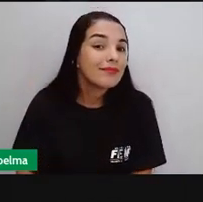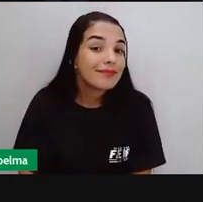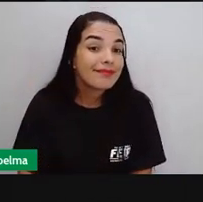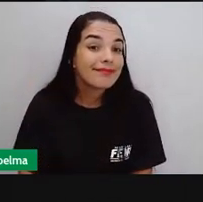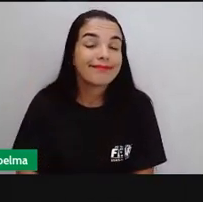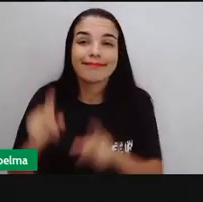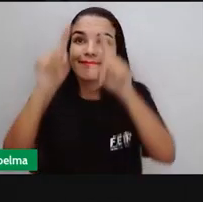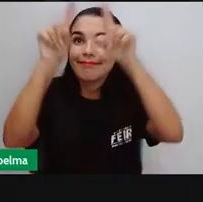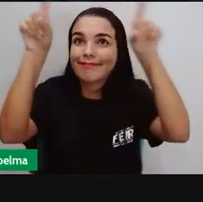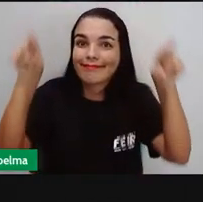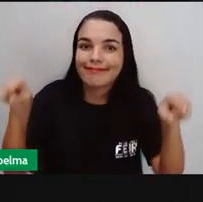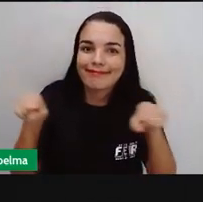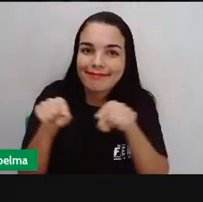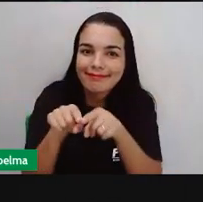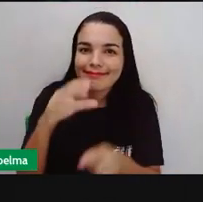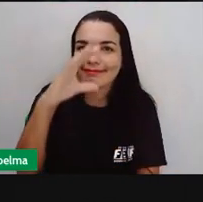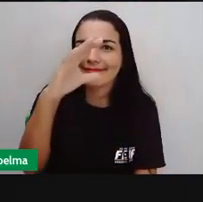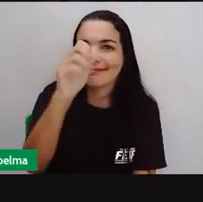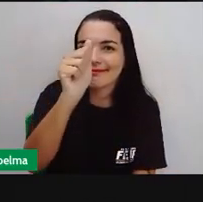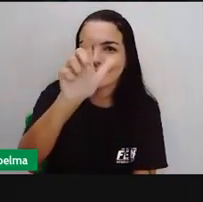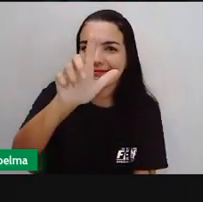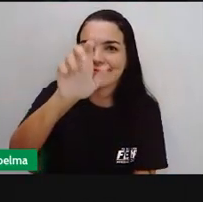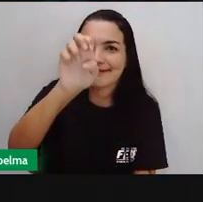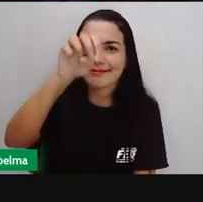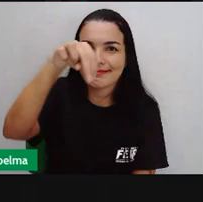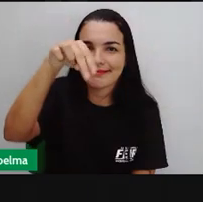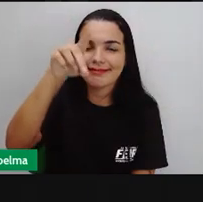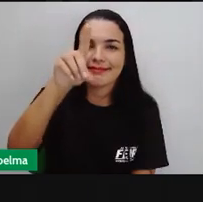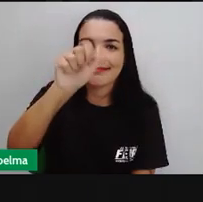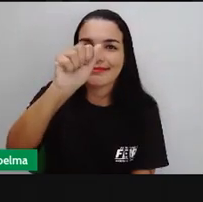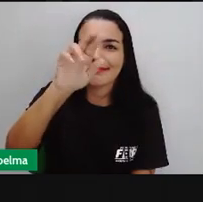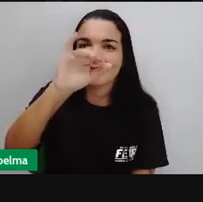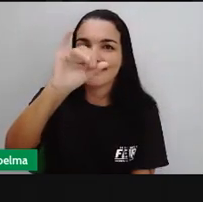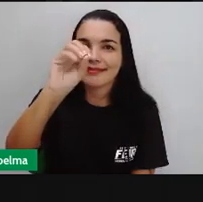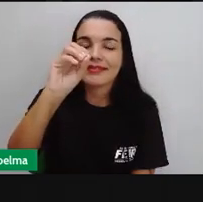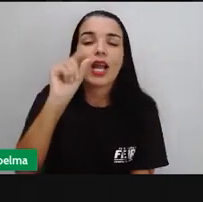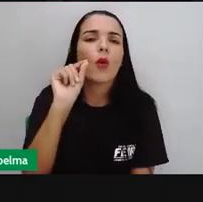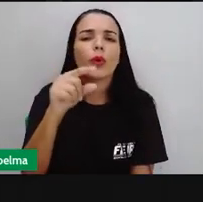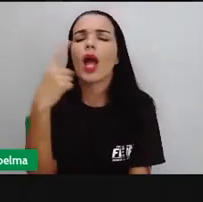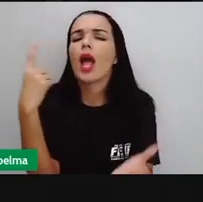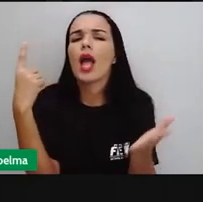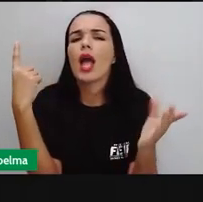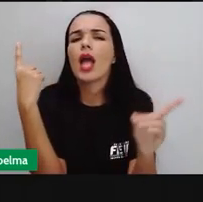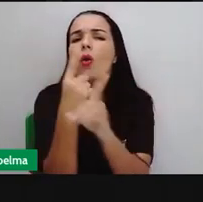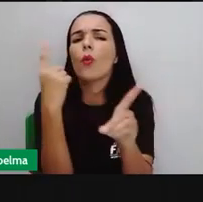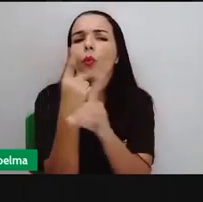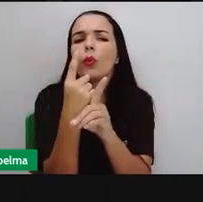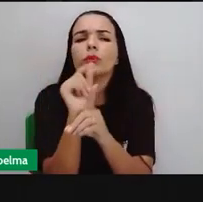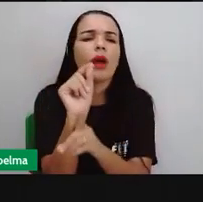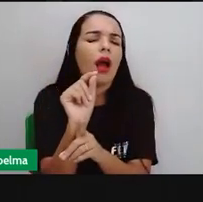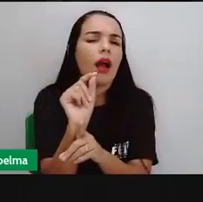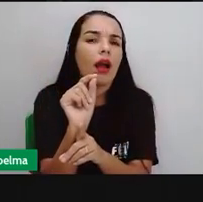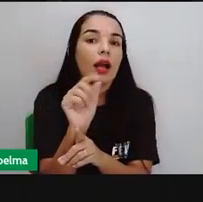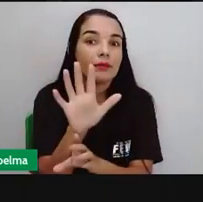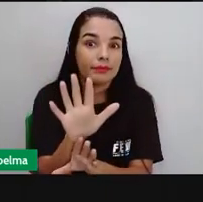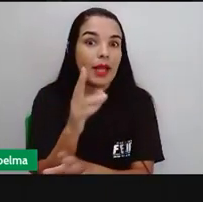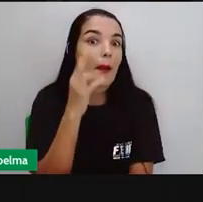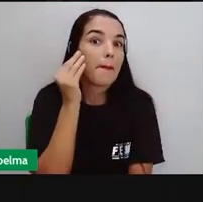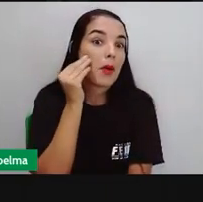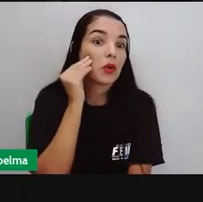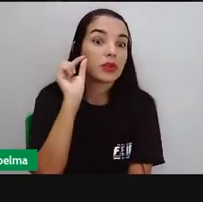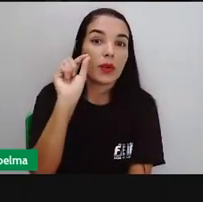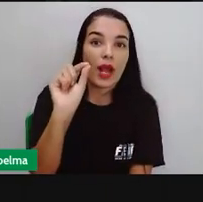2021 O que a gente Encontra No calendário? Nós Encontramos A identificação Do ano Que é